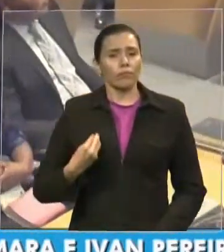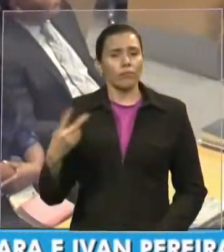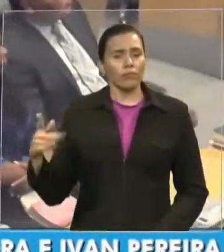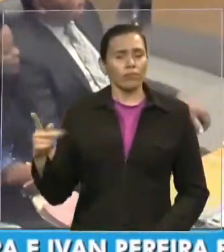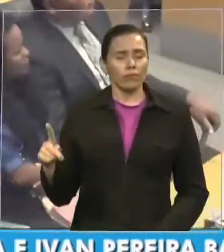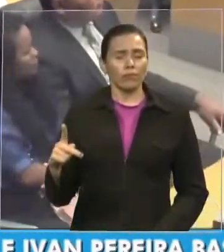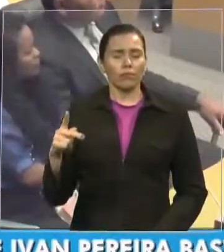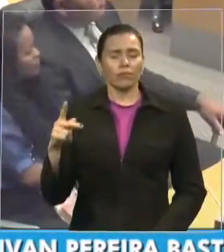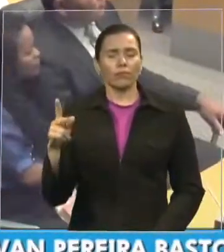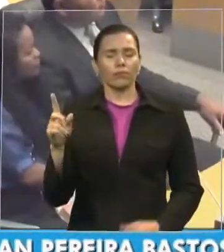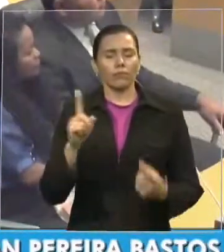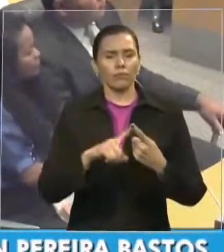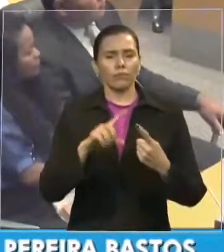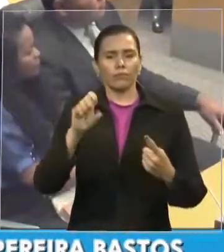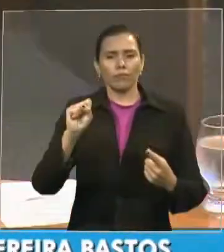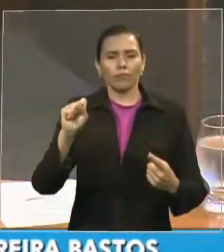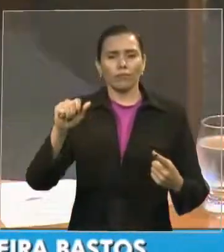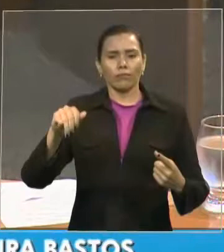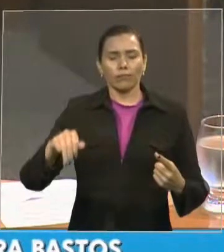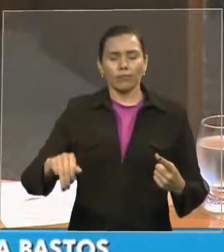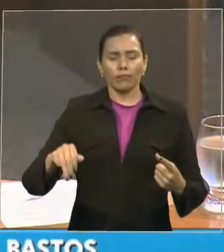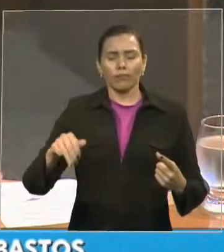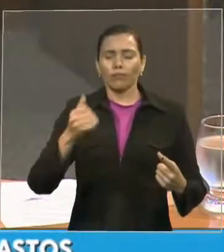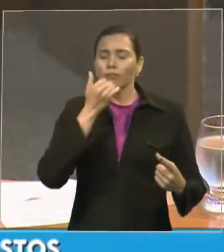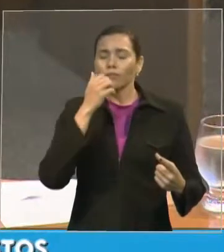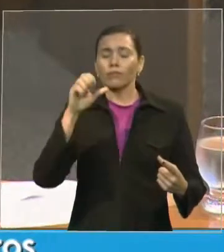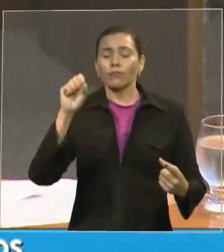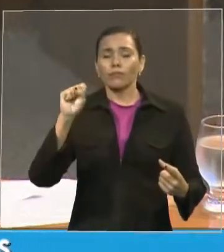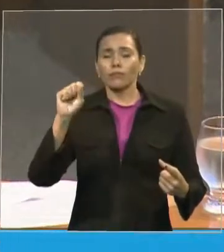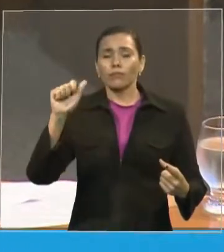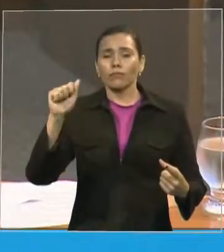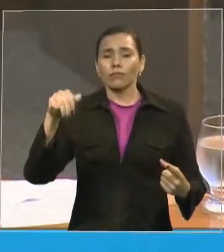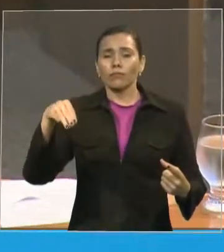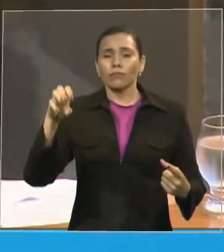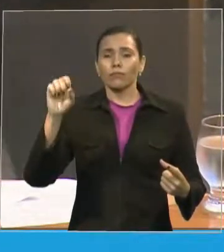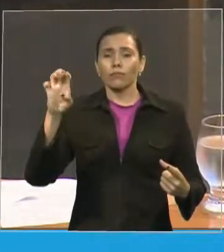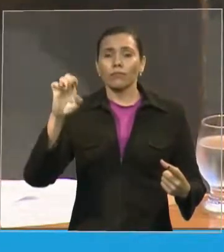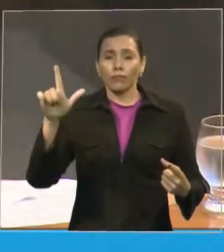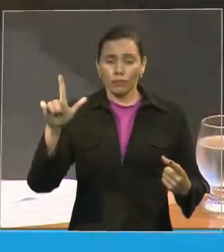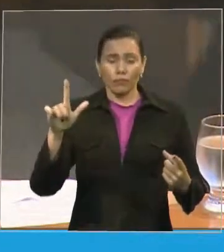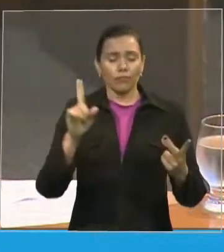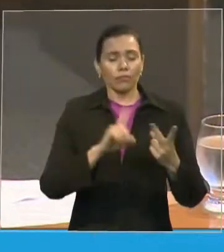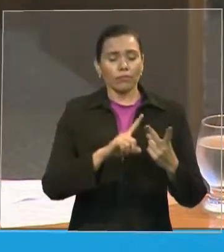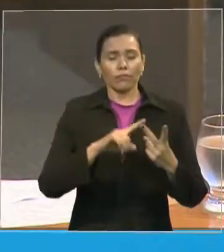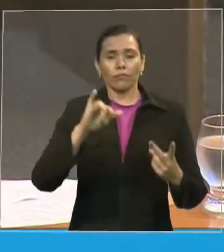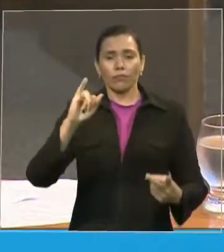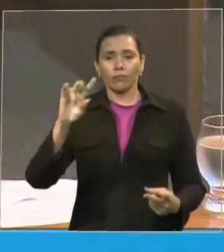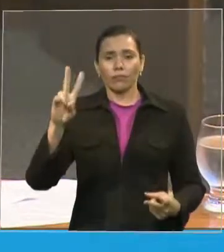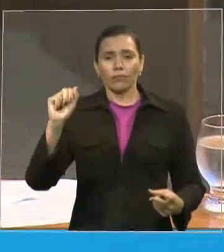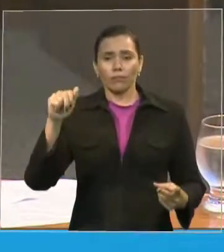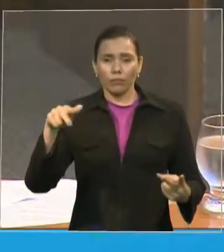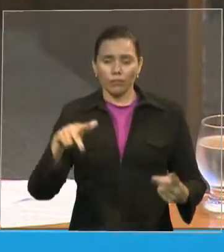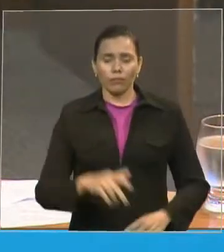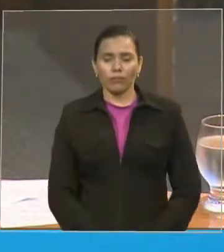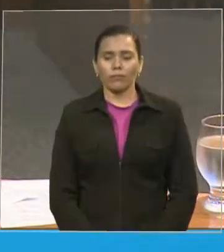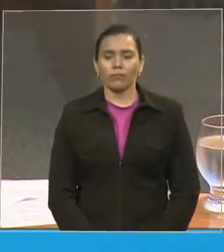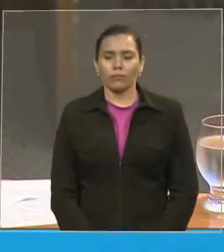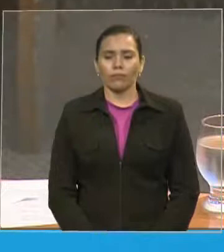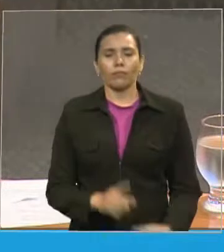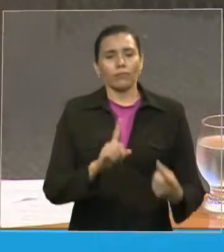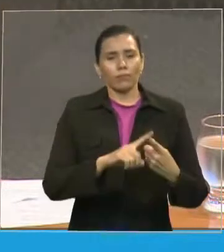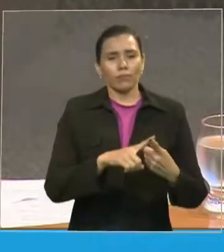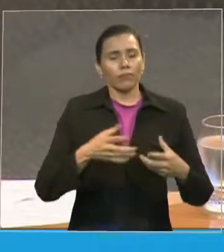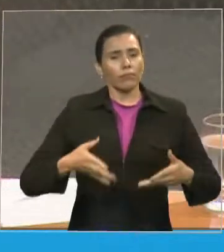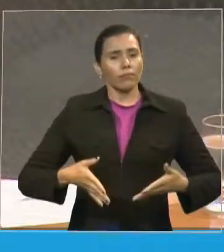Basto. O pastor Samuel Câmara, 60 anos, é natural do Cruzeiro do Sul, no estado do Acre, onde nasceu